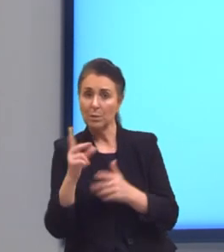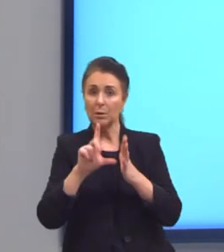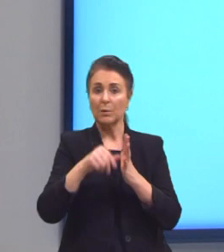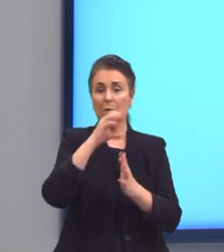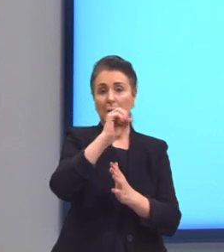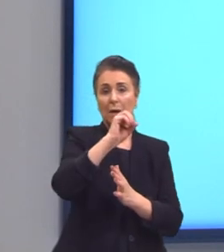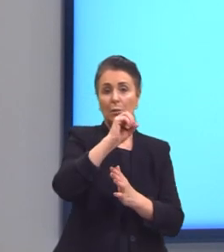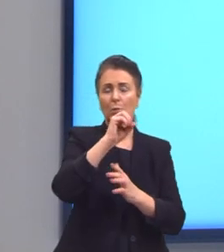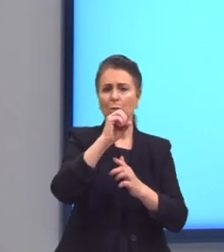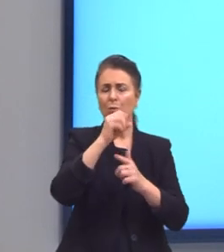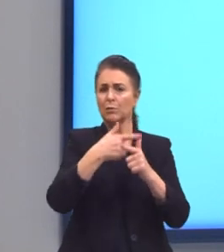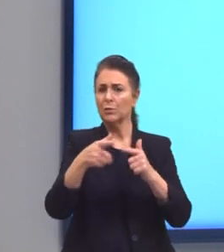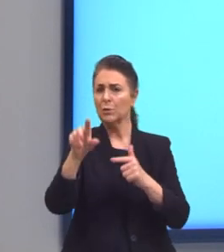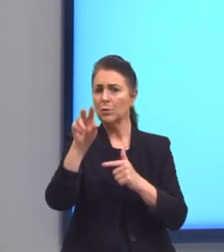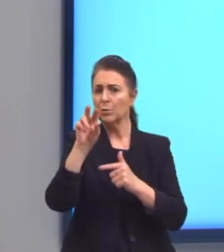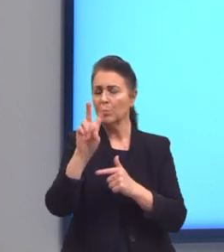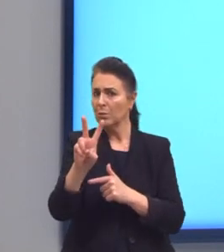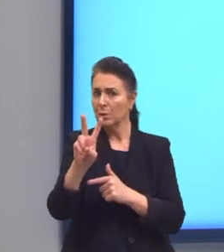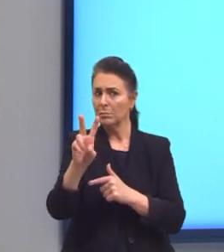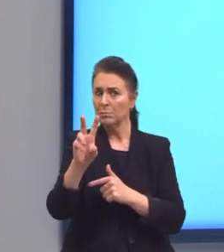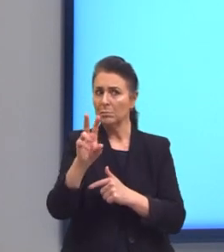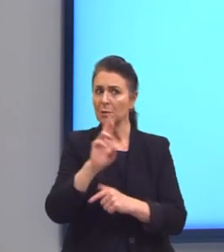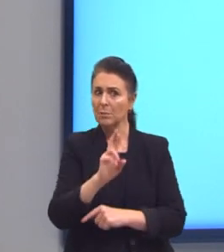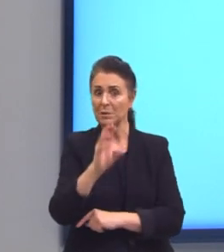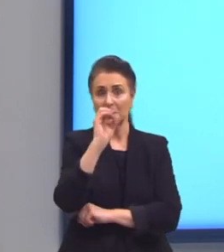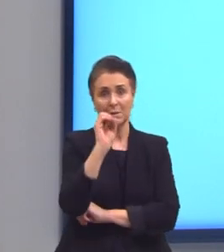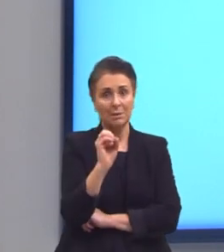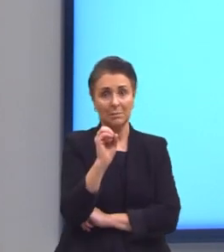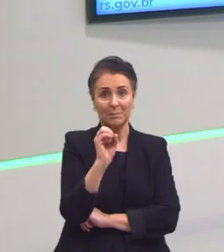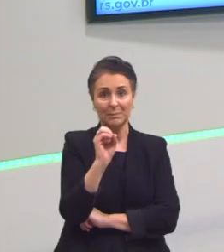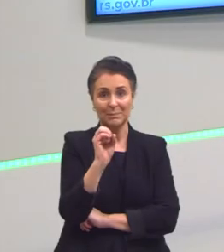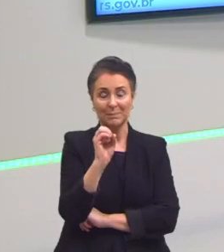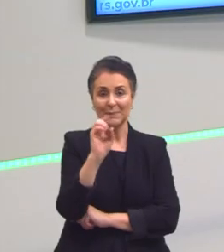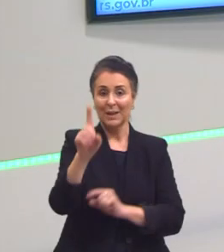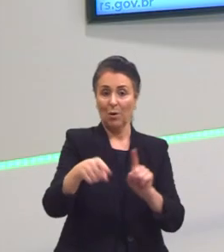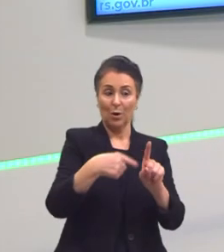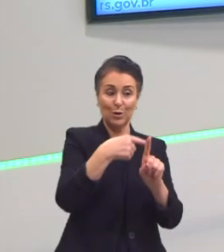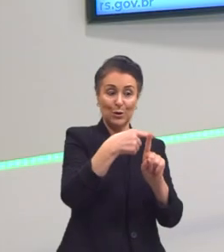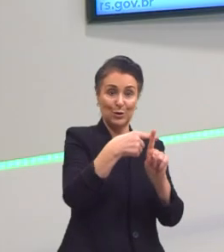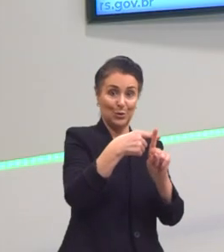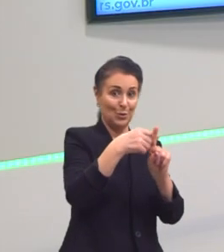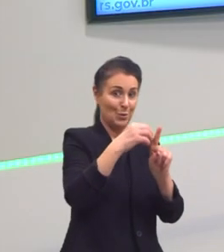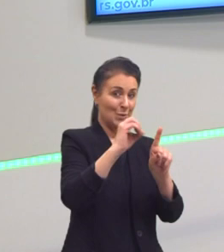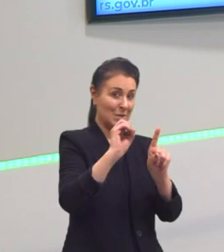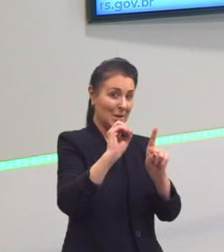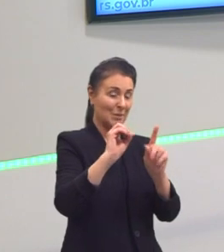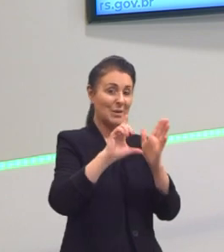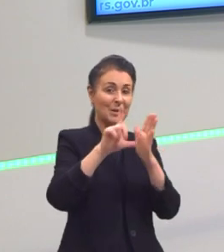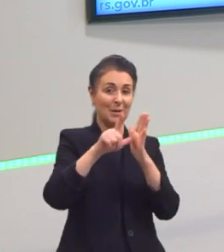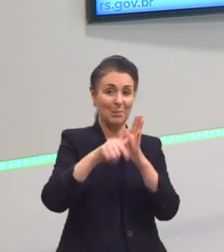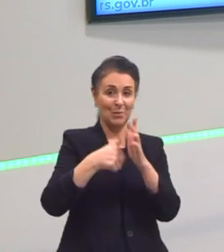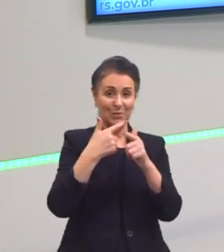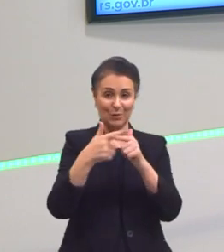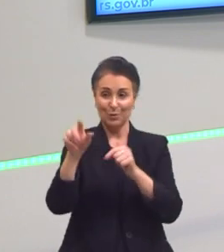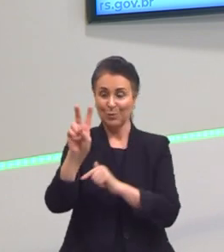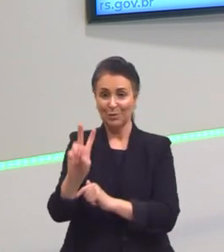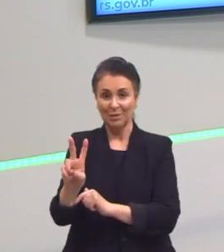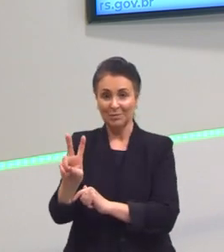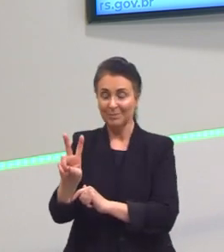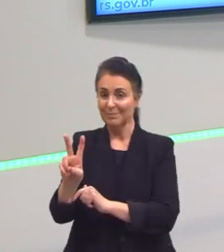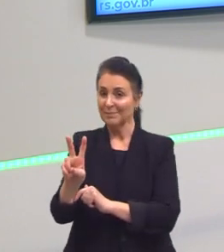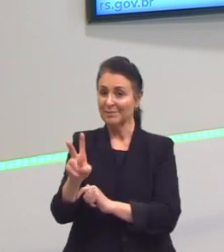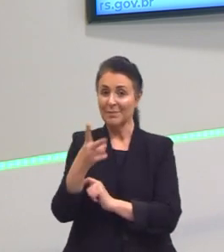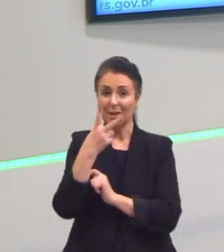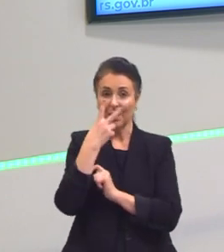0 dividido por 2 é 0, tá? Então, adicionei o 0 e depois dividi por 2. É a mesma